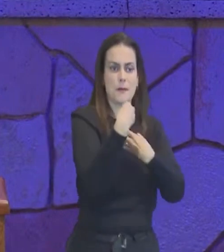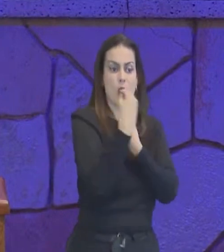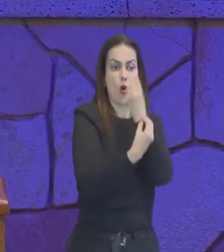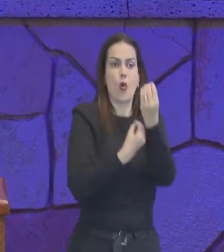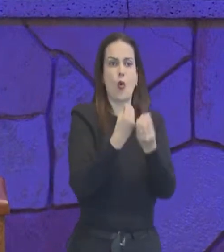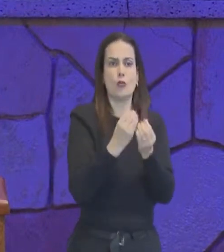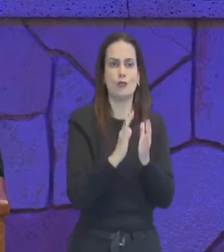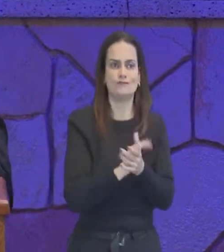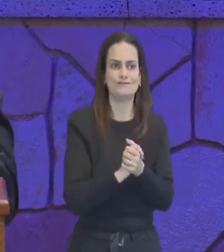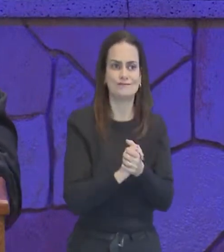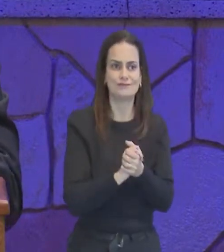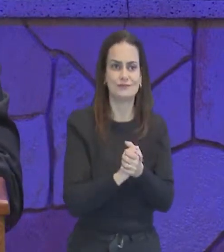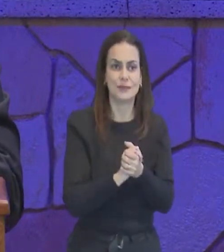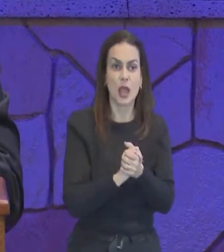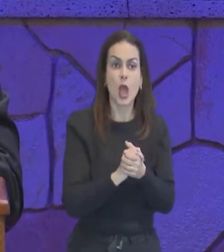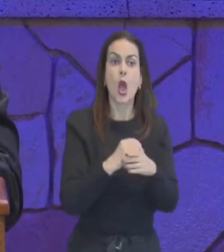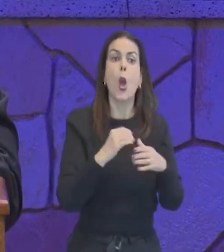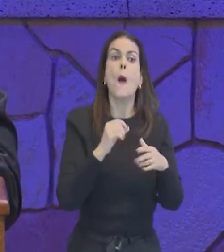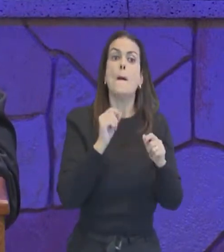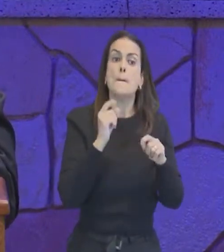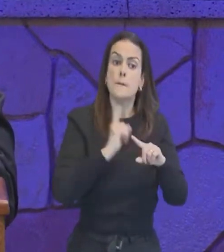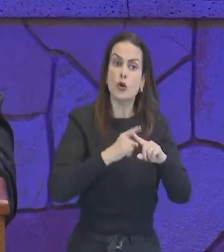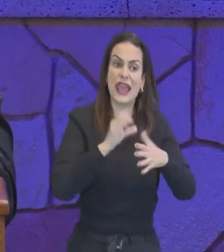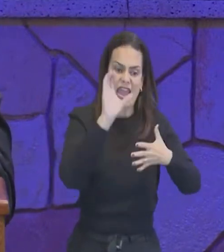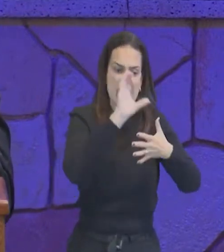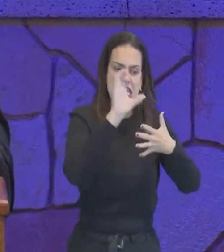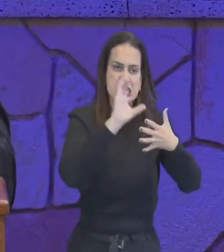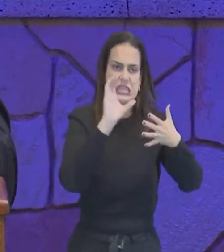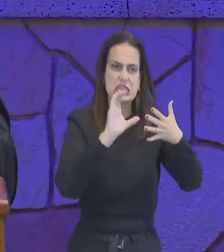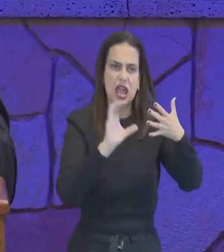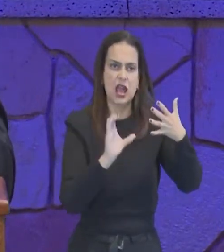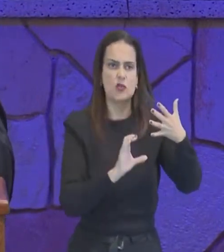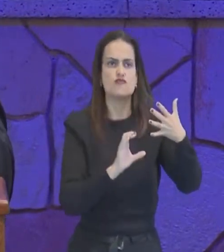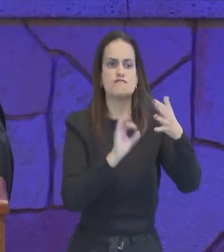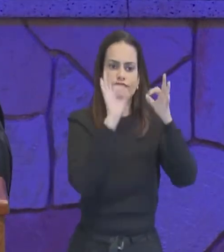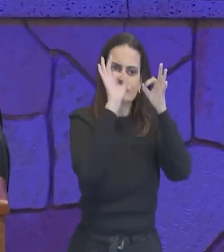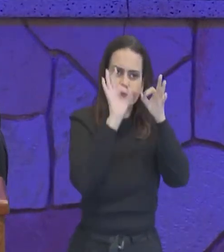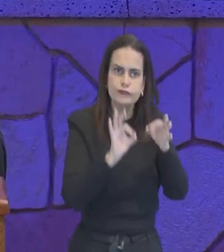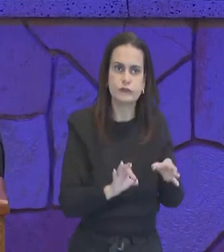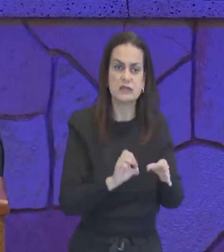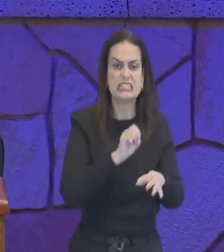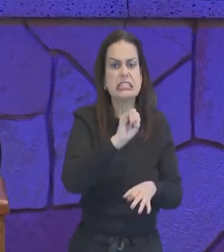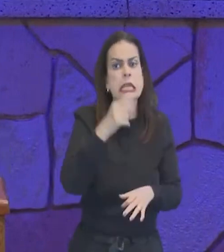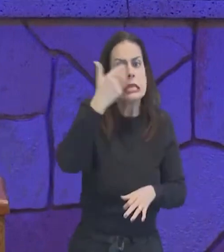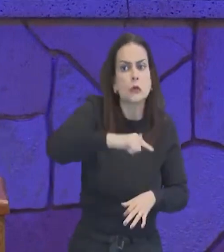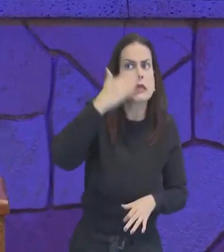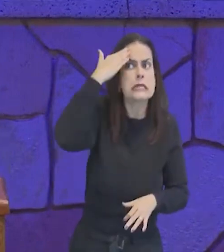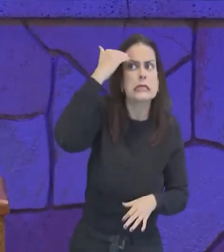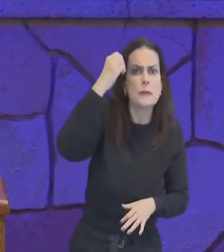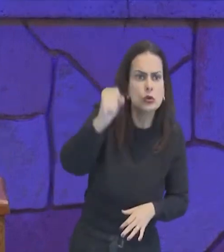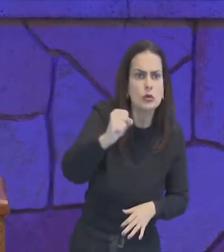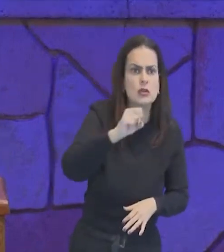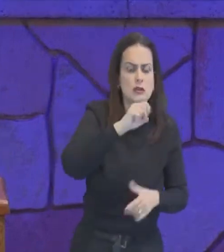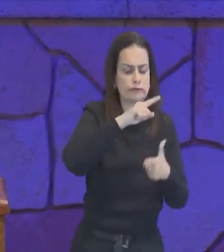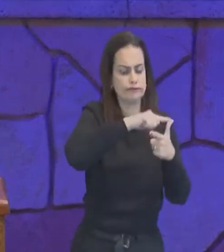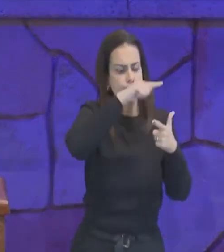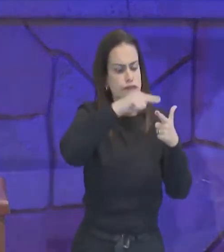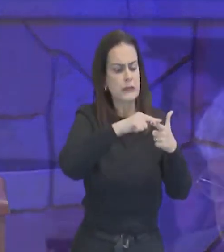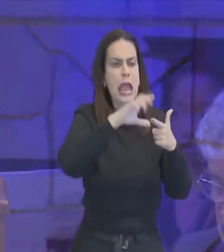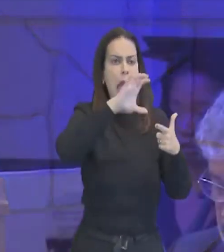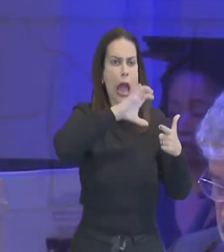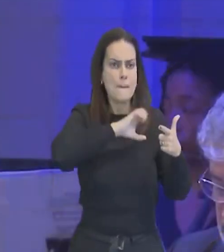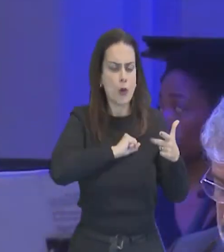porque deve ser um critério observado por cada um de nós, ensinar com sabedoria, ensinar com amor, com